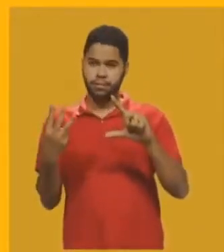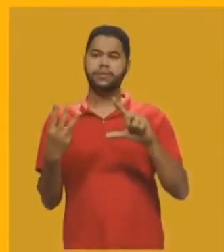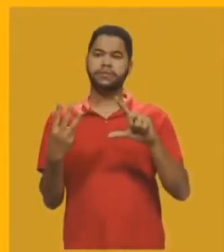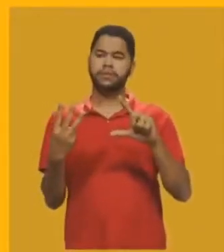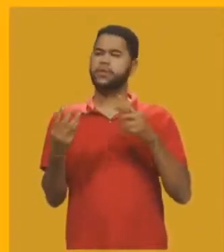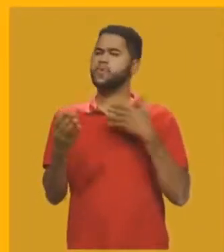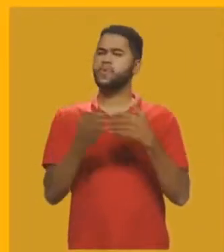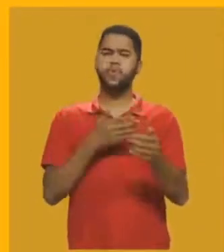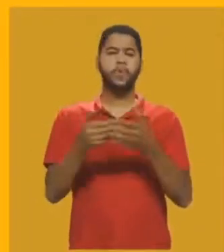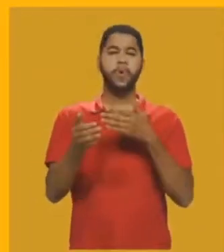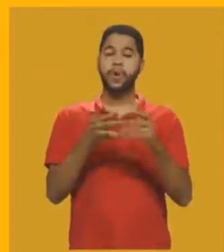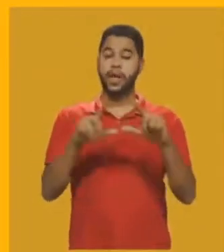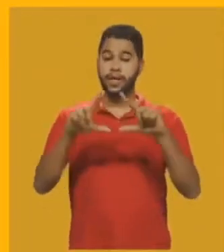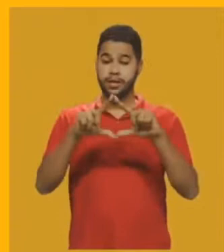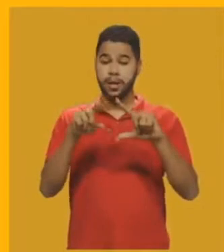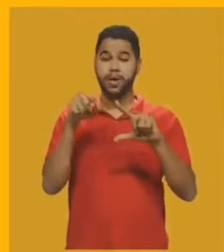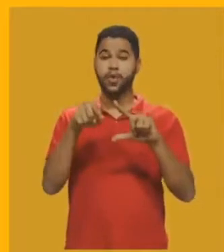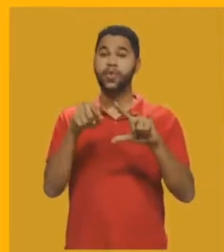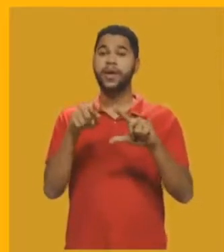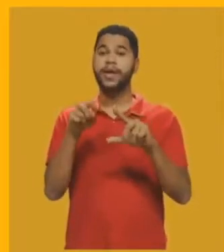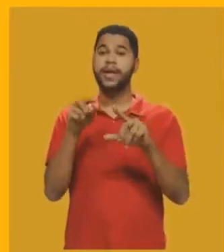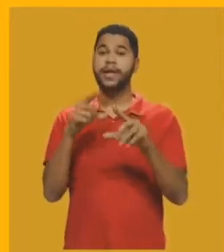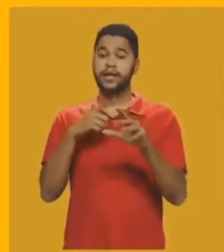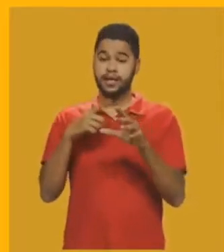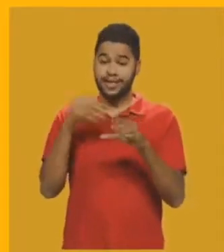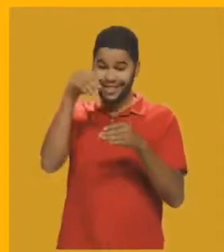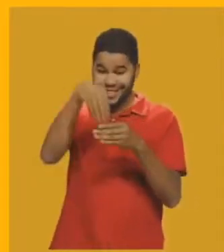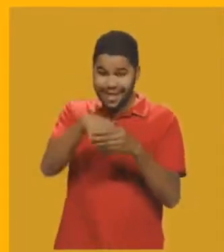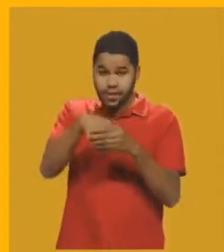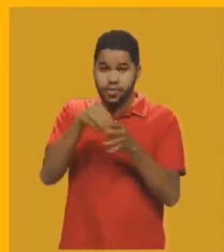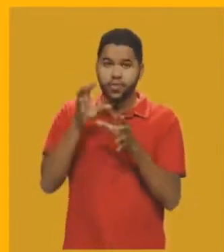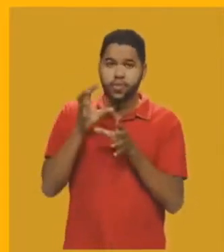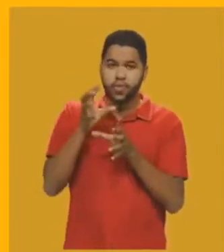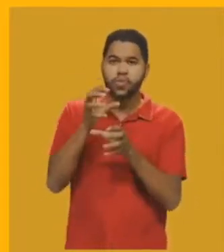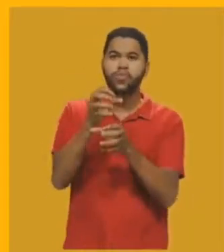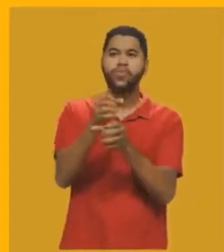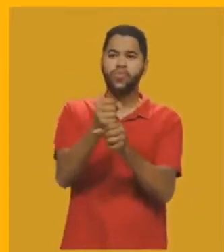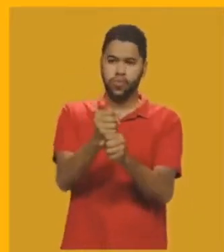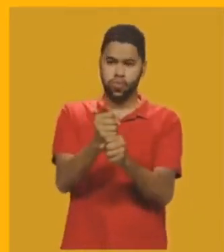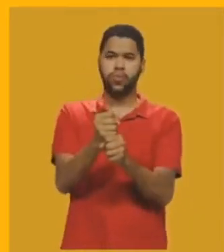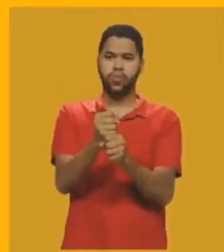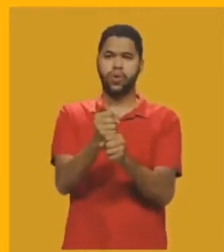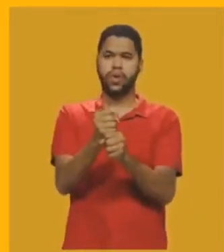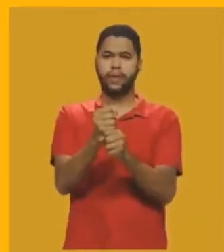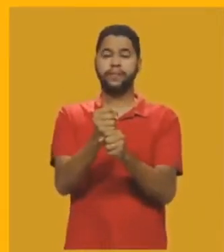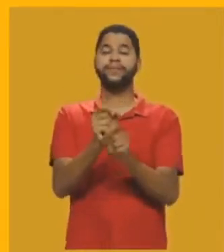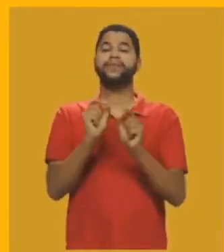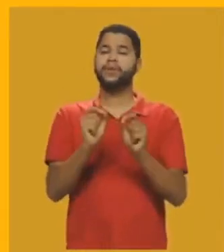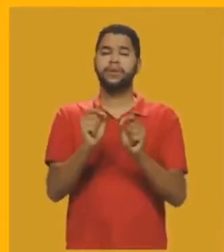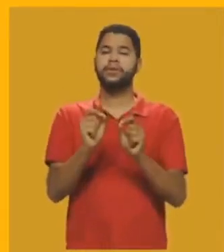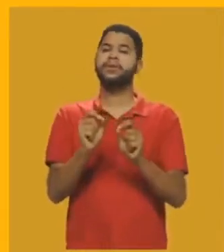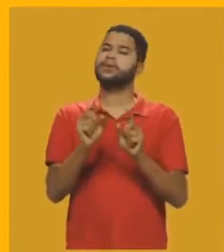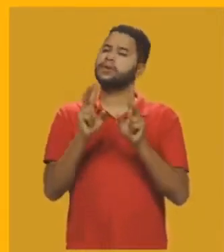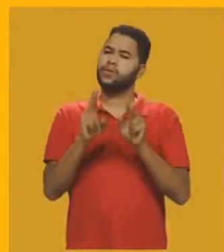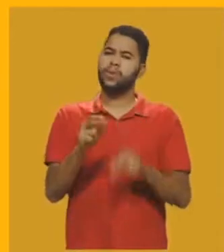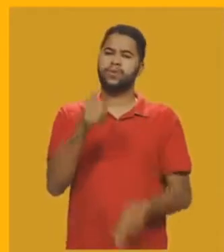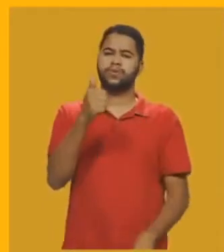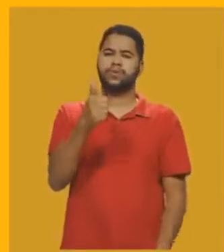em qualquer triângulo tem a propriedade que a soma dos ângulos internos vão medir